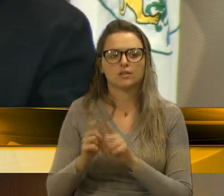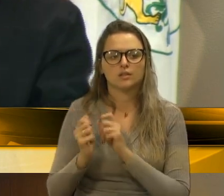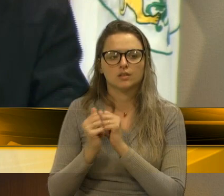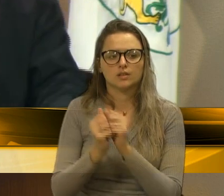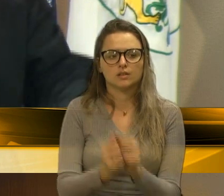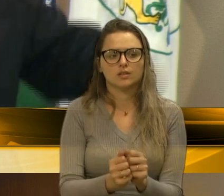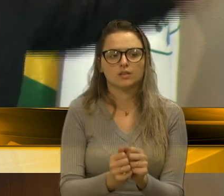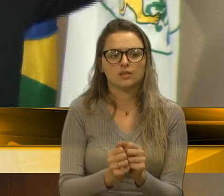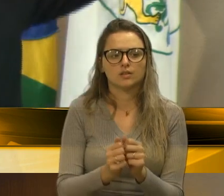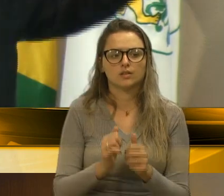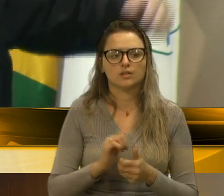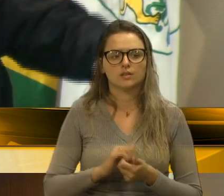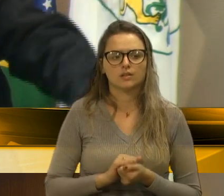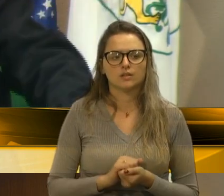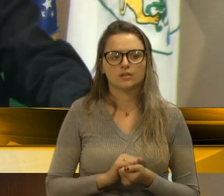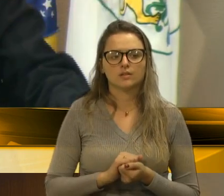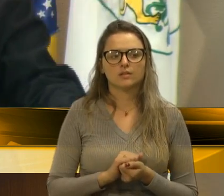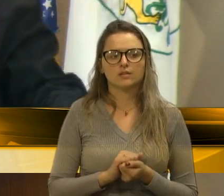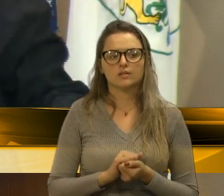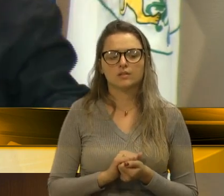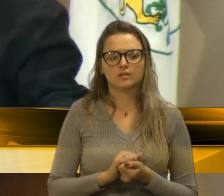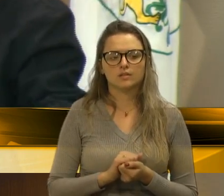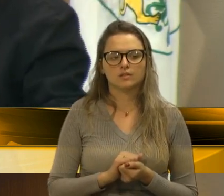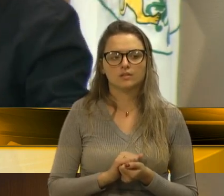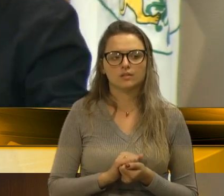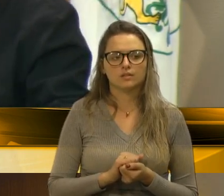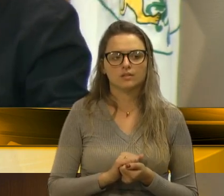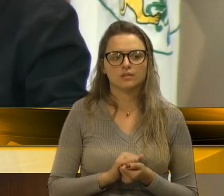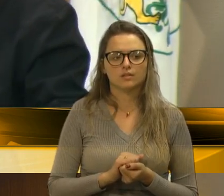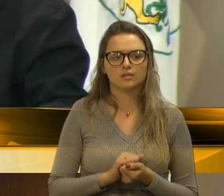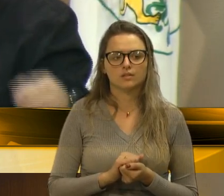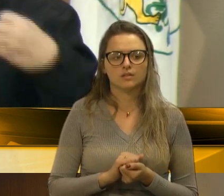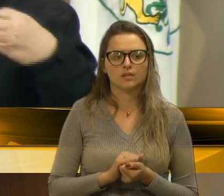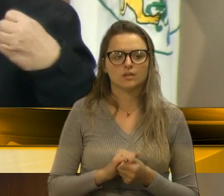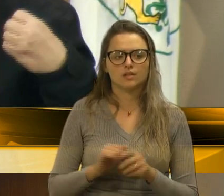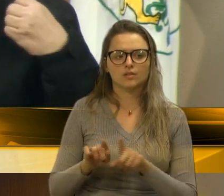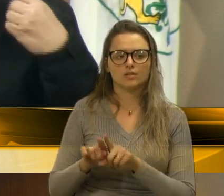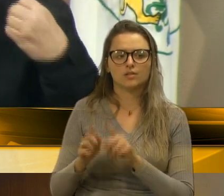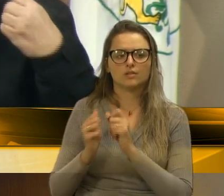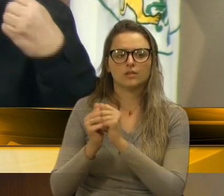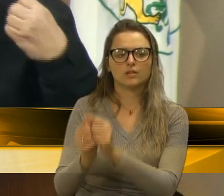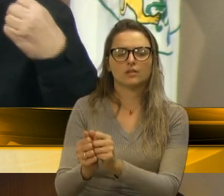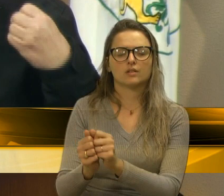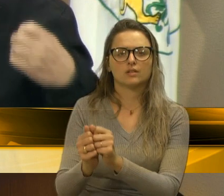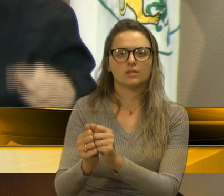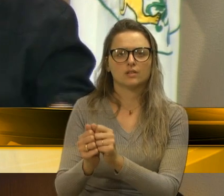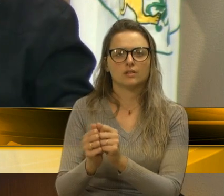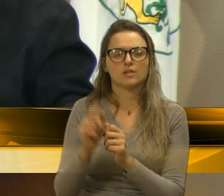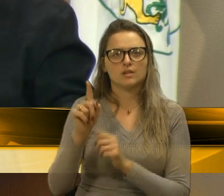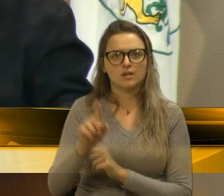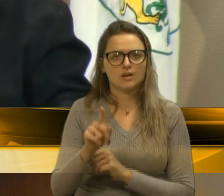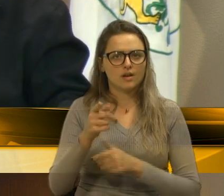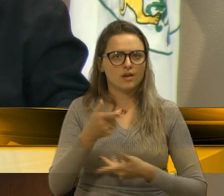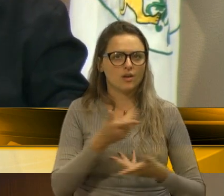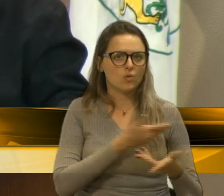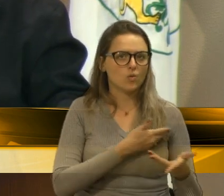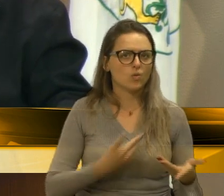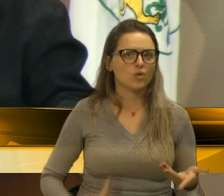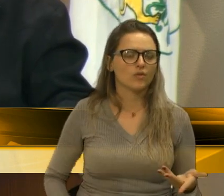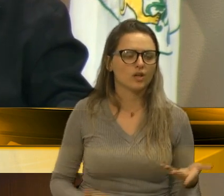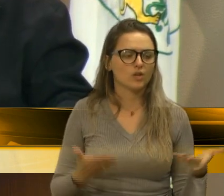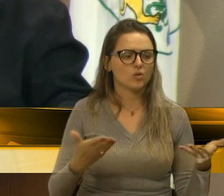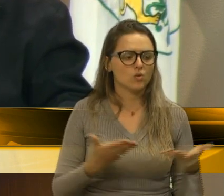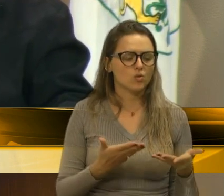construído. É isso que eles estão espalhando pela cidade. Essa administração está batendo cabeça, senhor presidente, senhoras e senhores